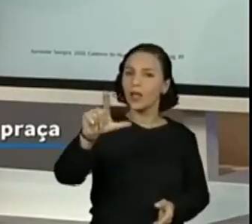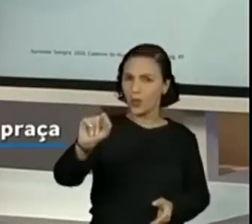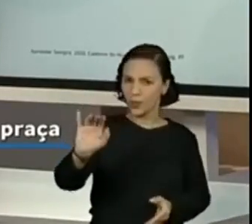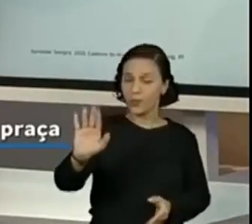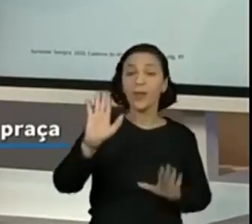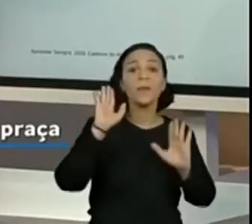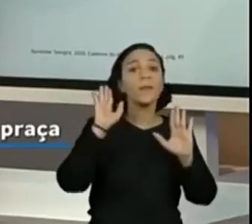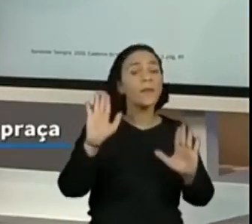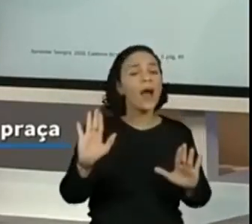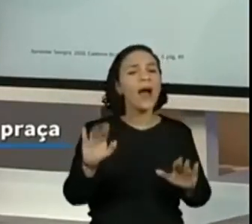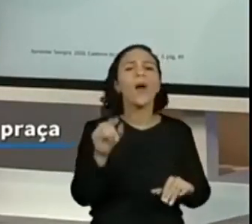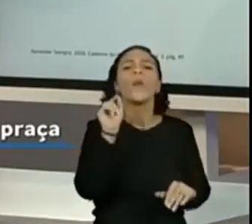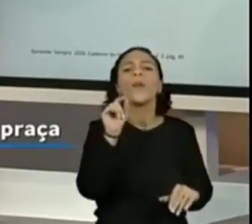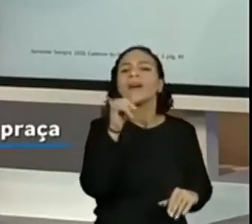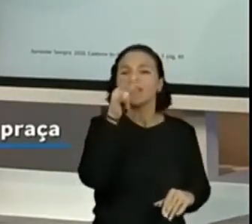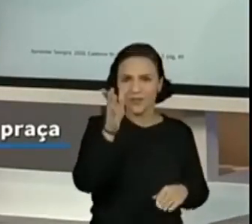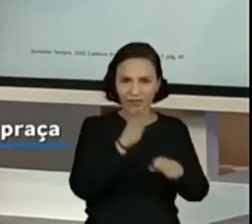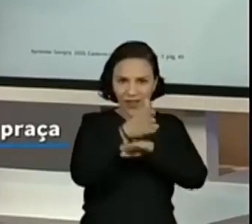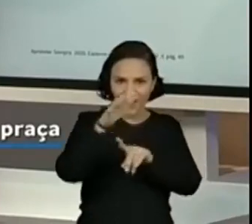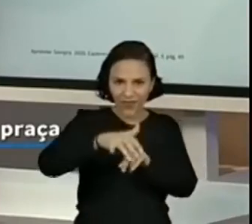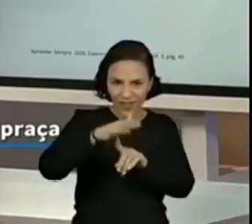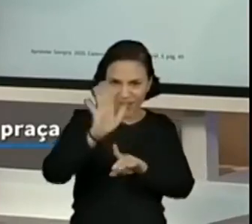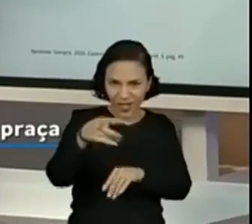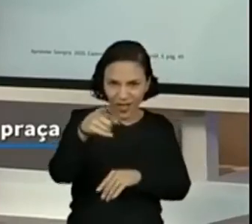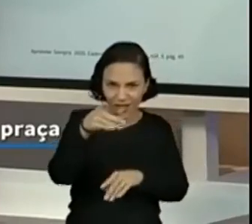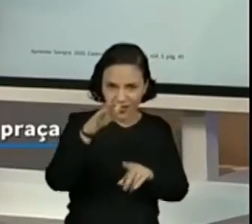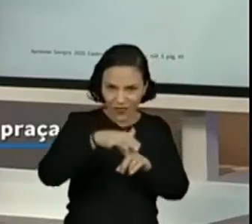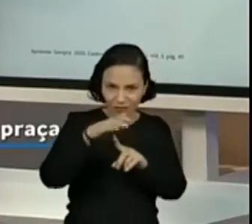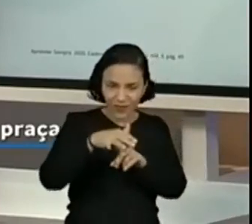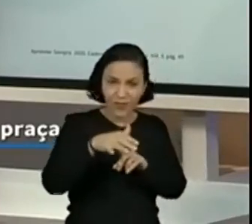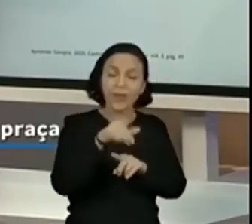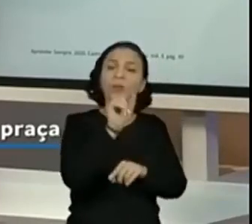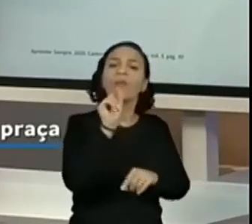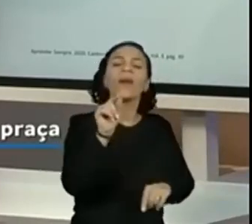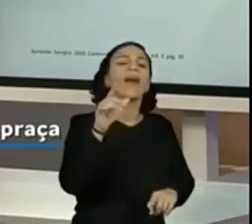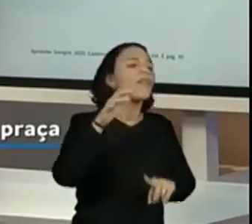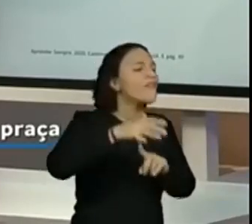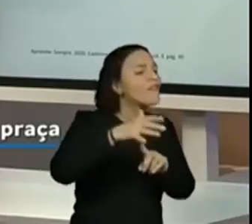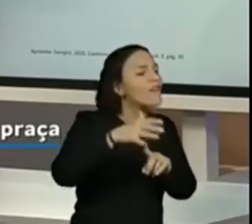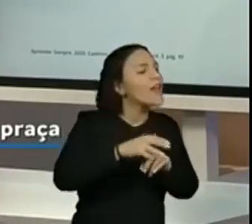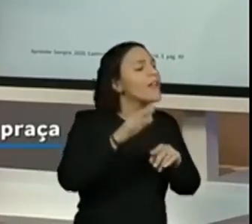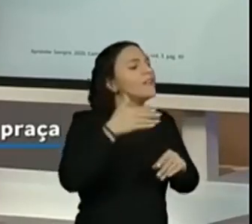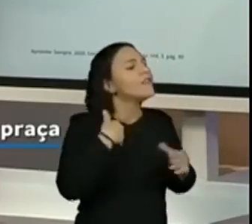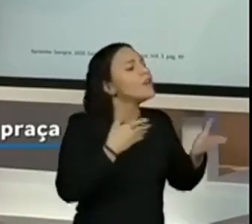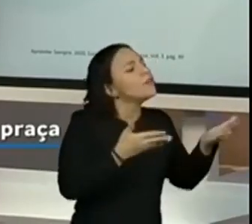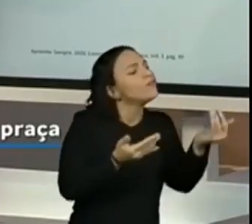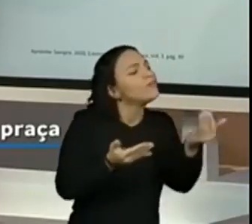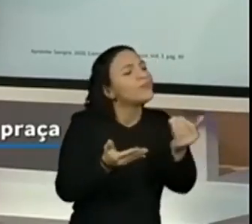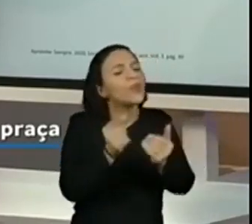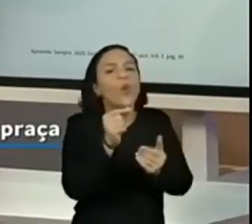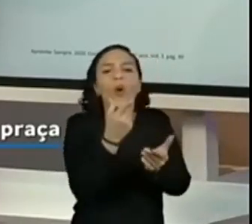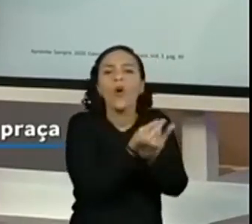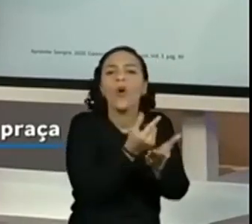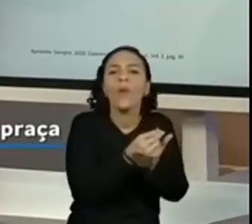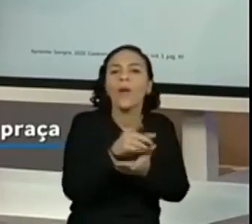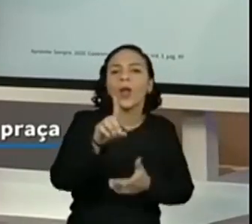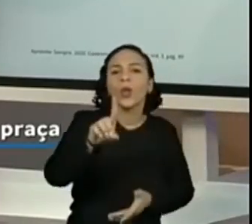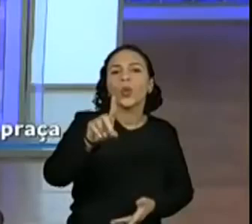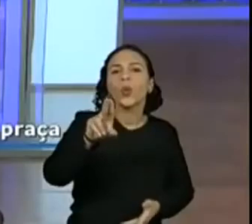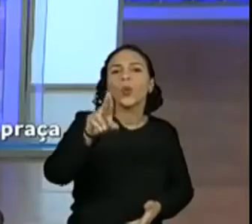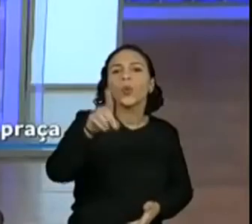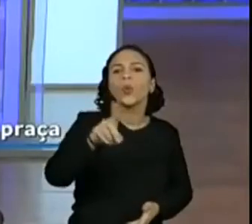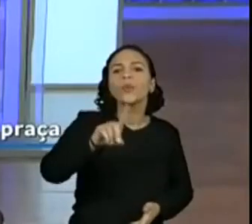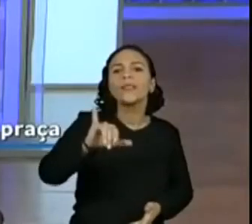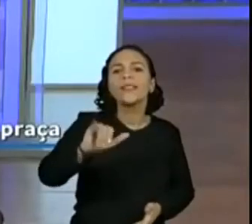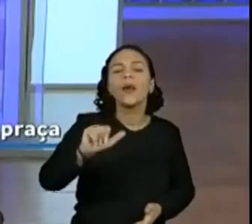Quem está acostumado a ir com a mamãe aí ou com o papai? A feira. O que a gente compra por dúzia lá na feira?